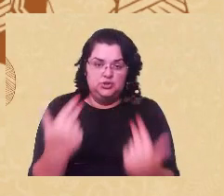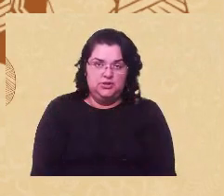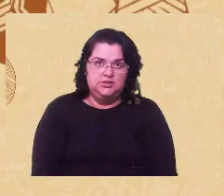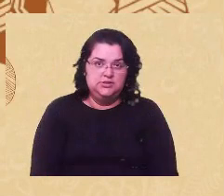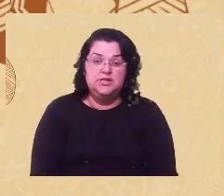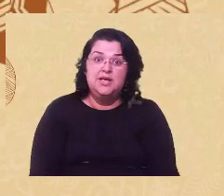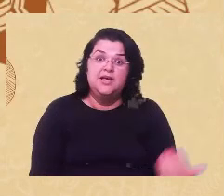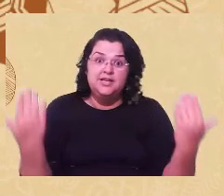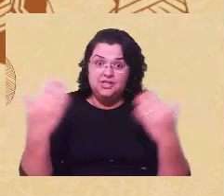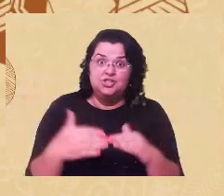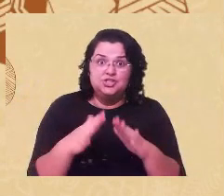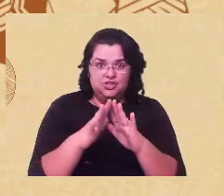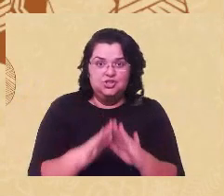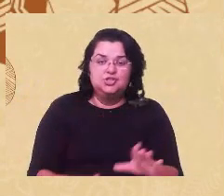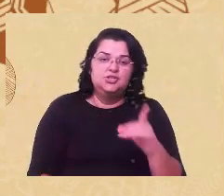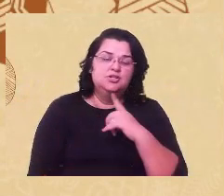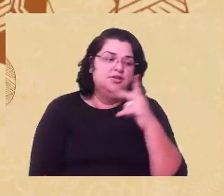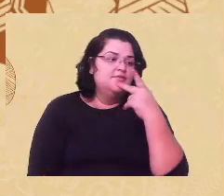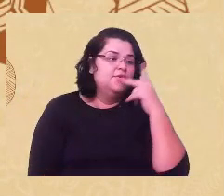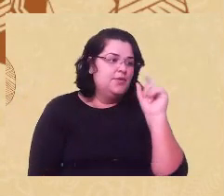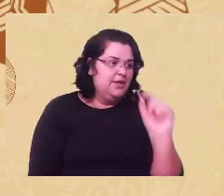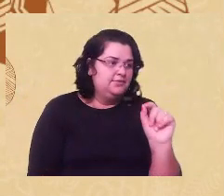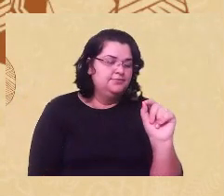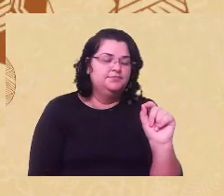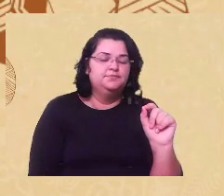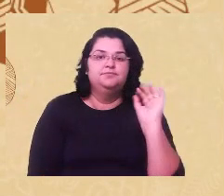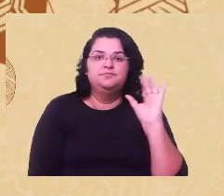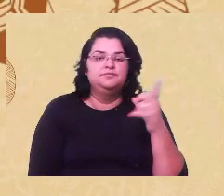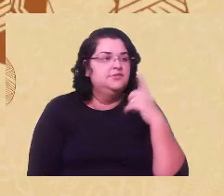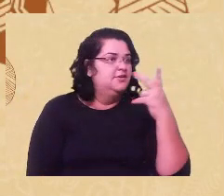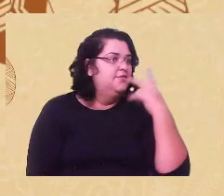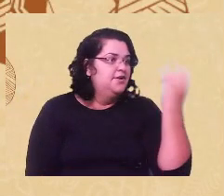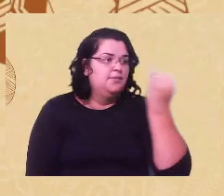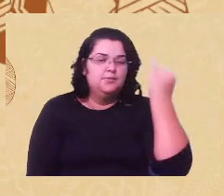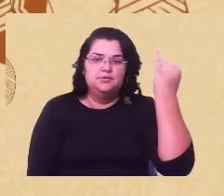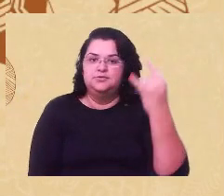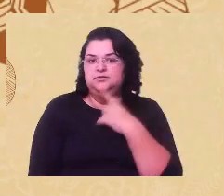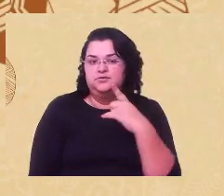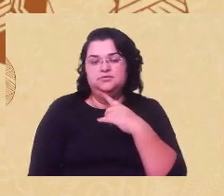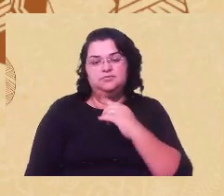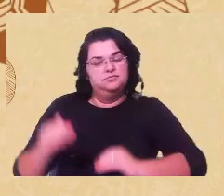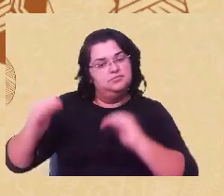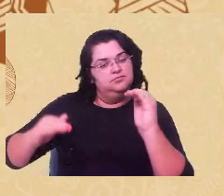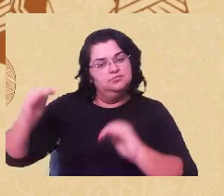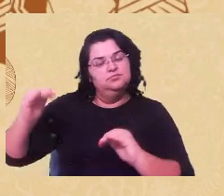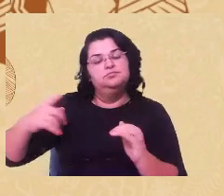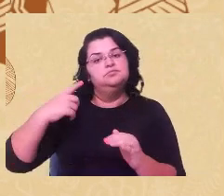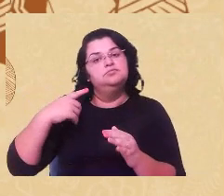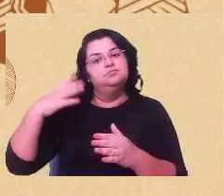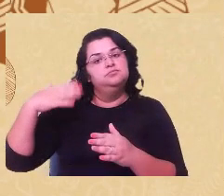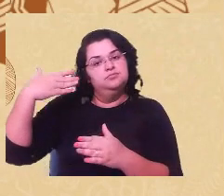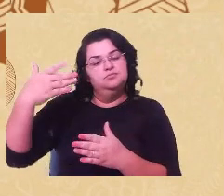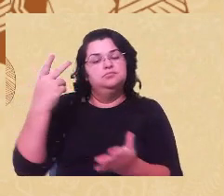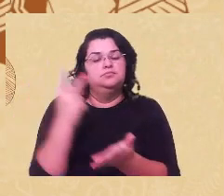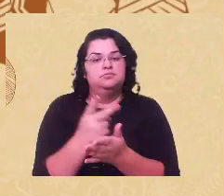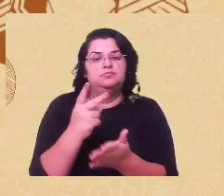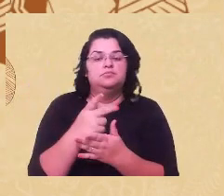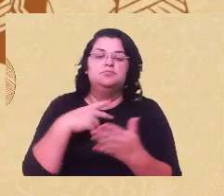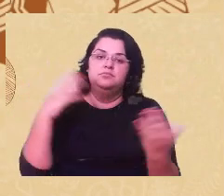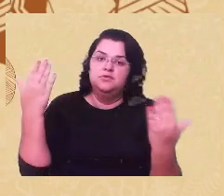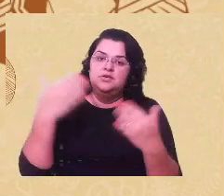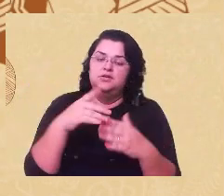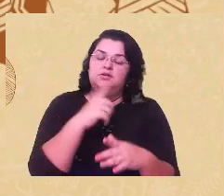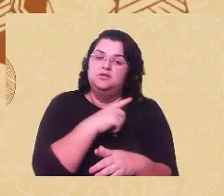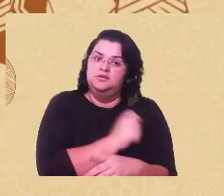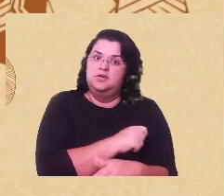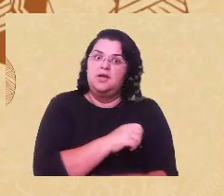eu só posso reforçar e dizer da importância que nós, enquanto categoria, estejamos posicionadas pela descriminalização do